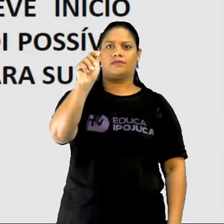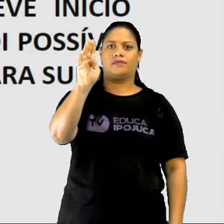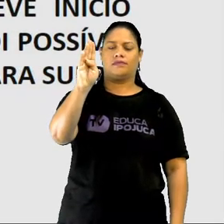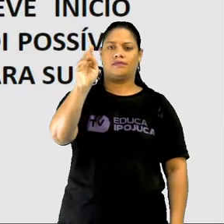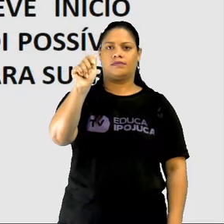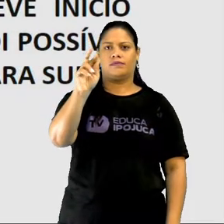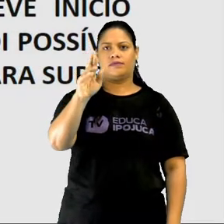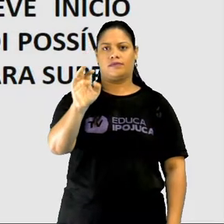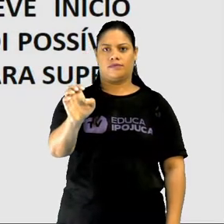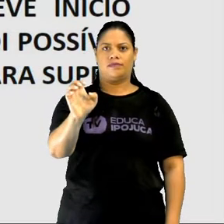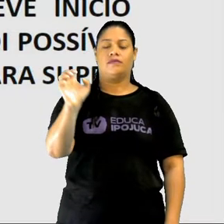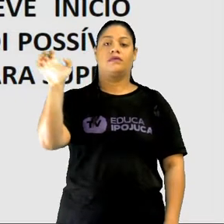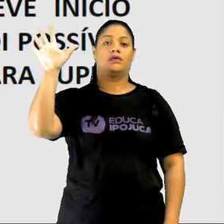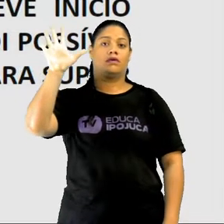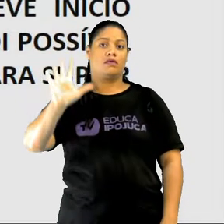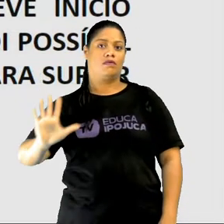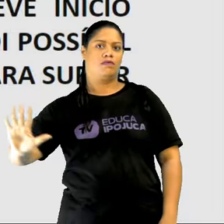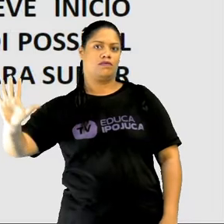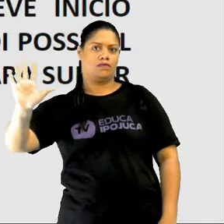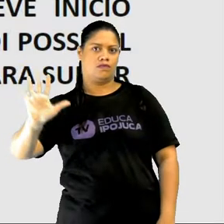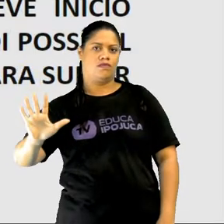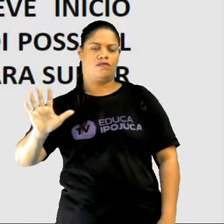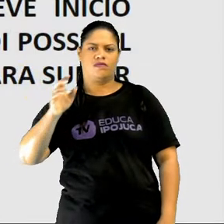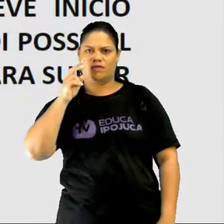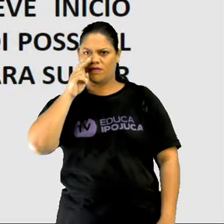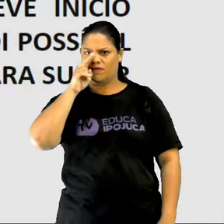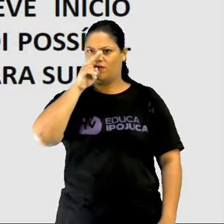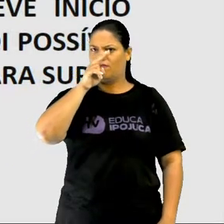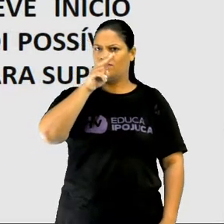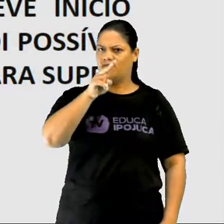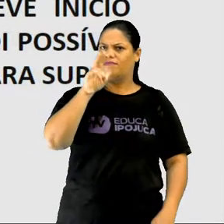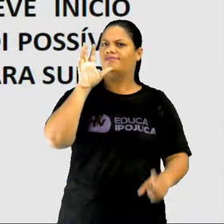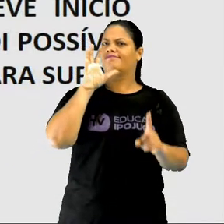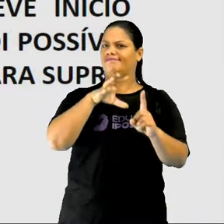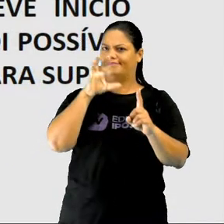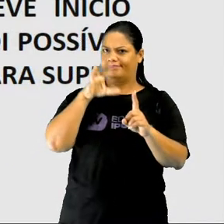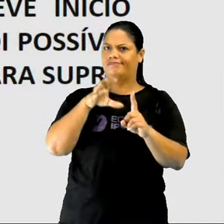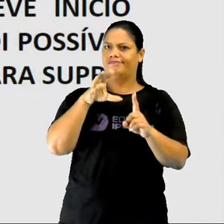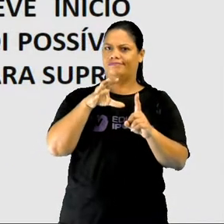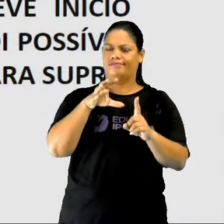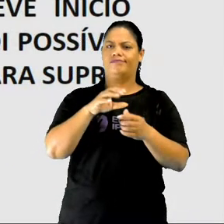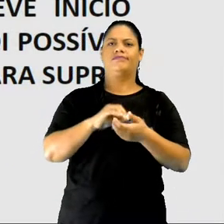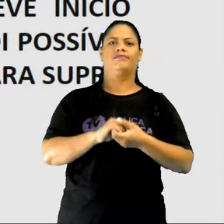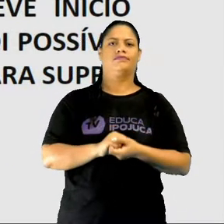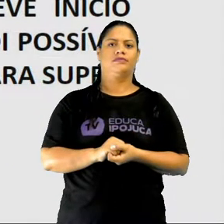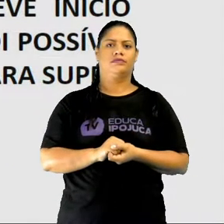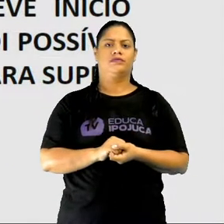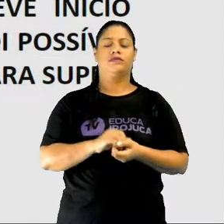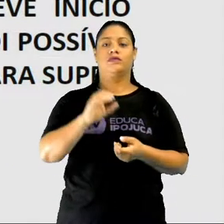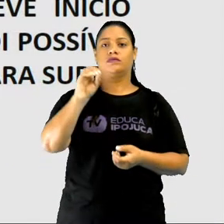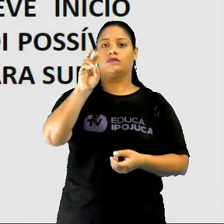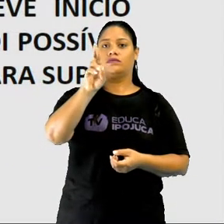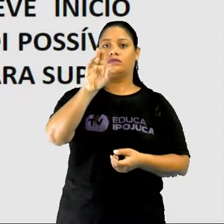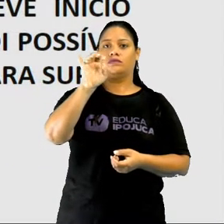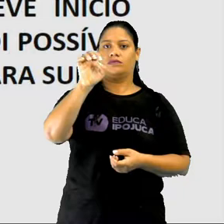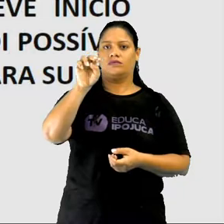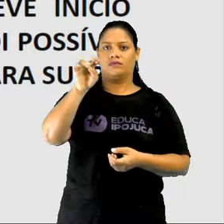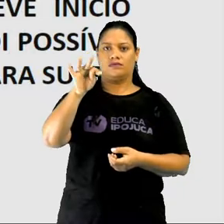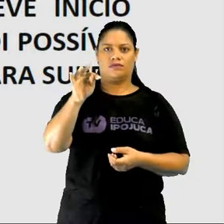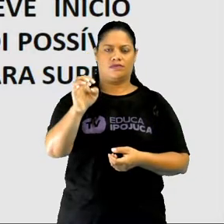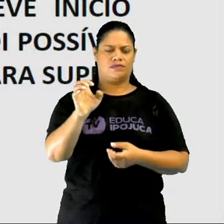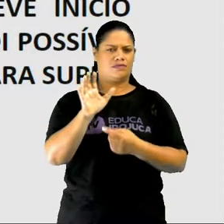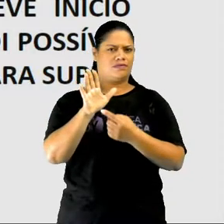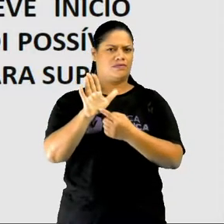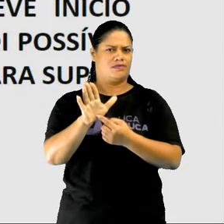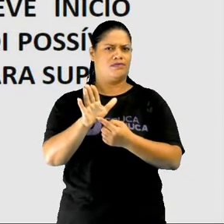Os europeus foram fortemente influenciados pelo Oriente, o que pode ser